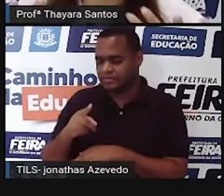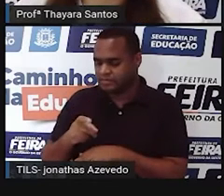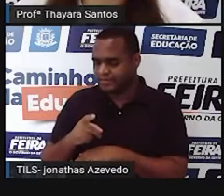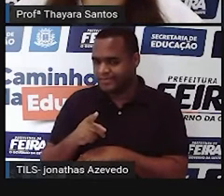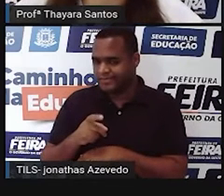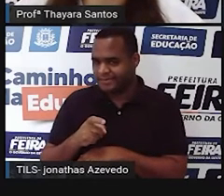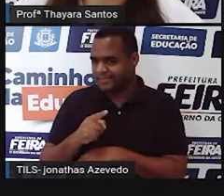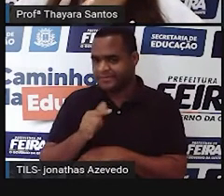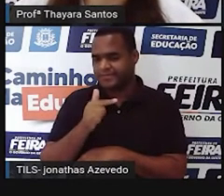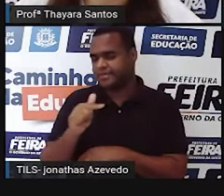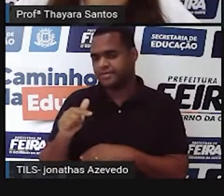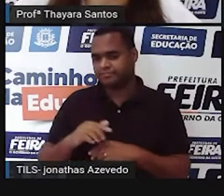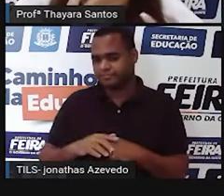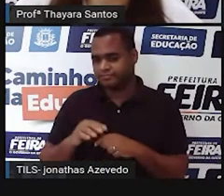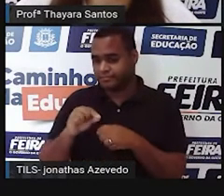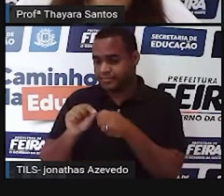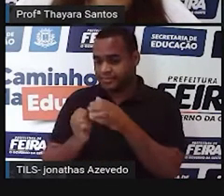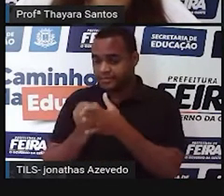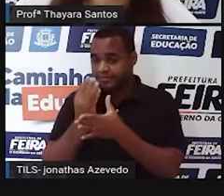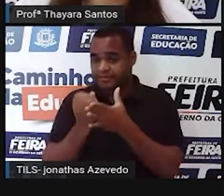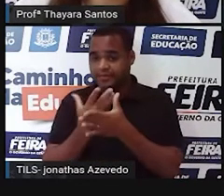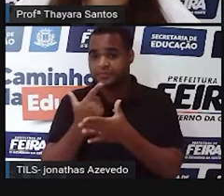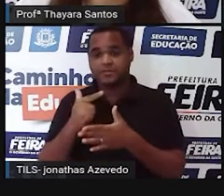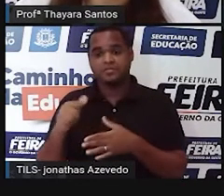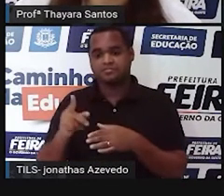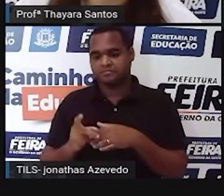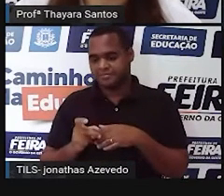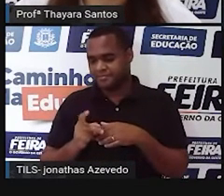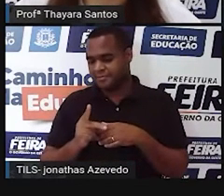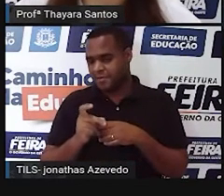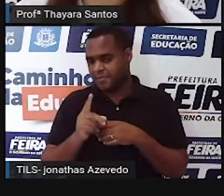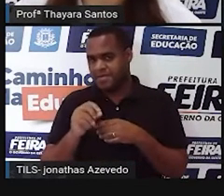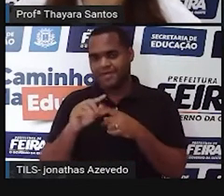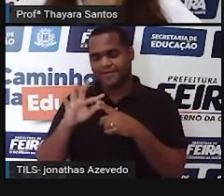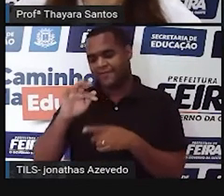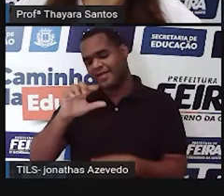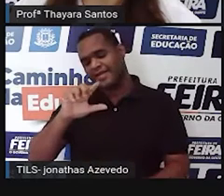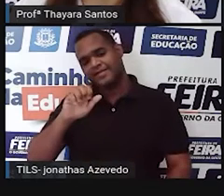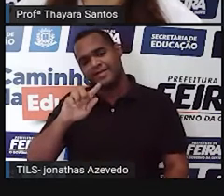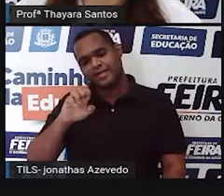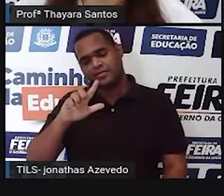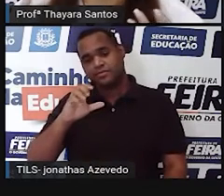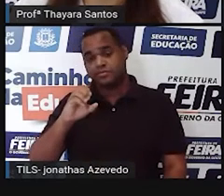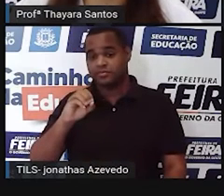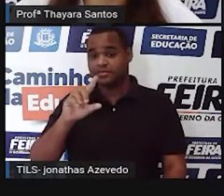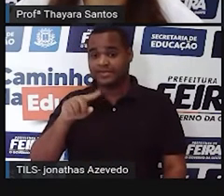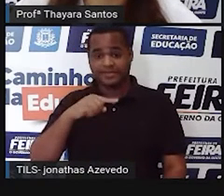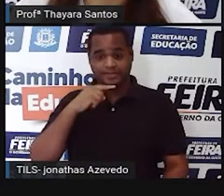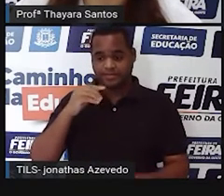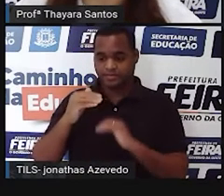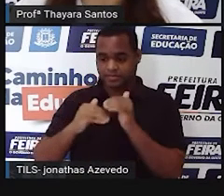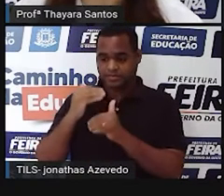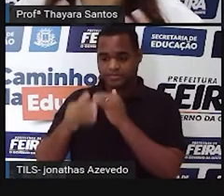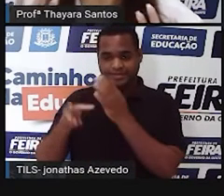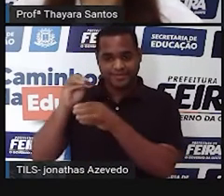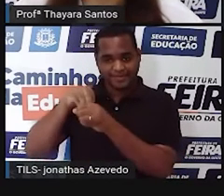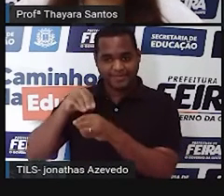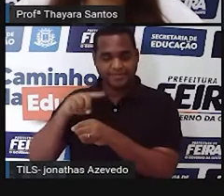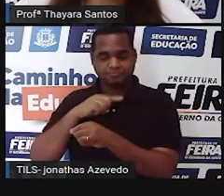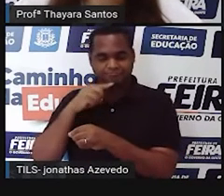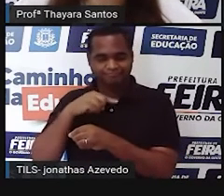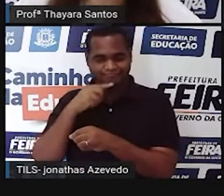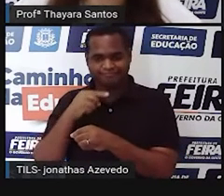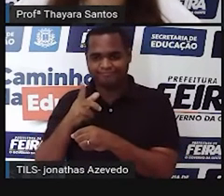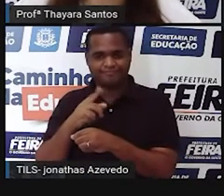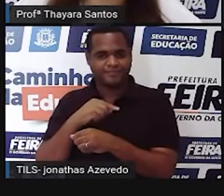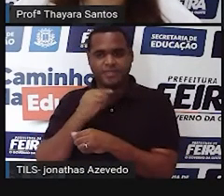os espermatozoides que são produzidos não têm essa cauda, não têm o flagelo e acabam não desenvolvendo lá no epidídimo. E